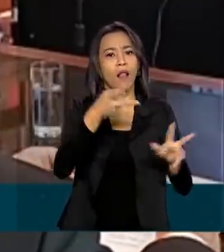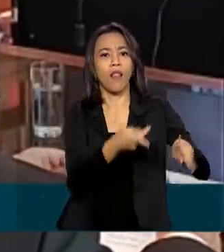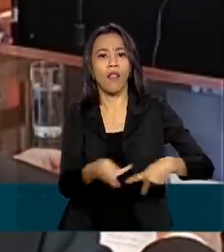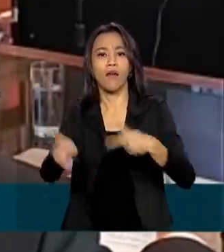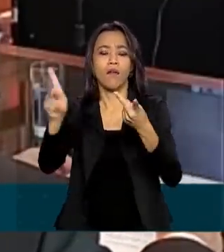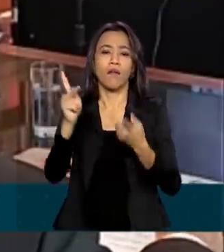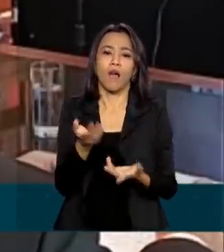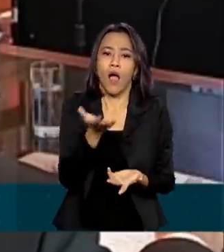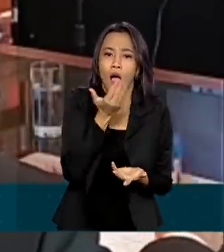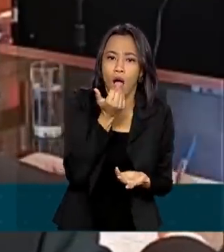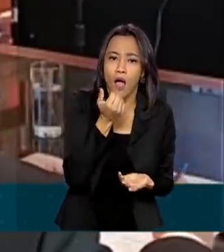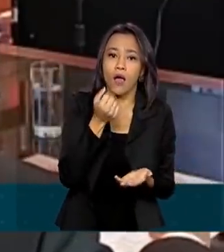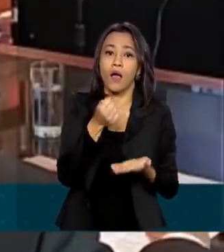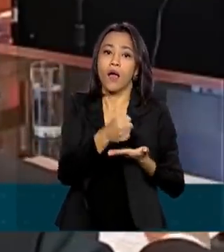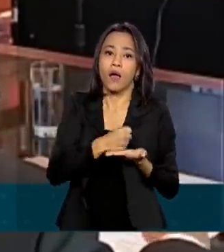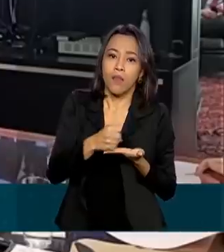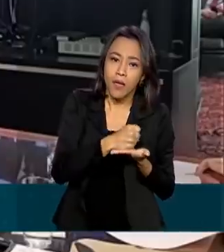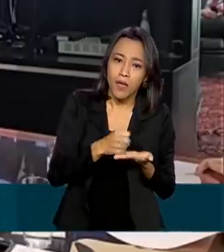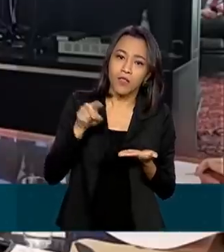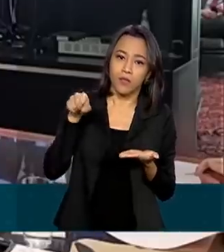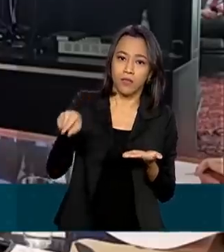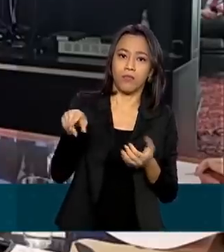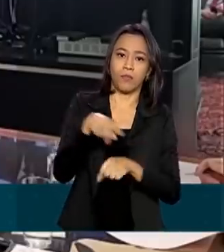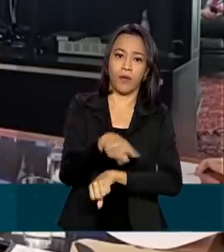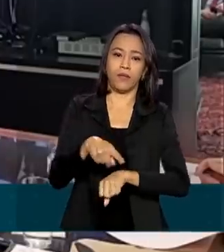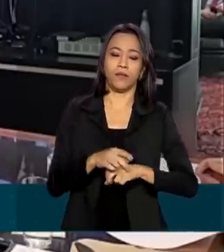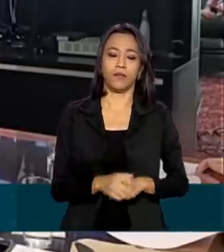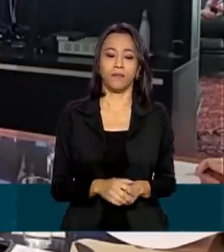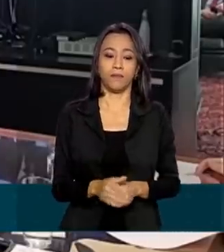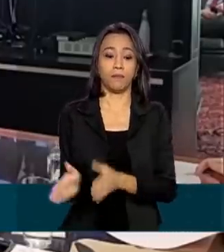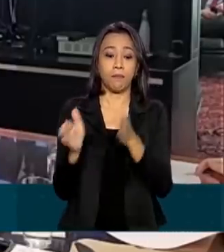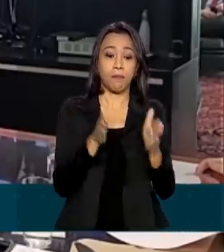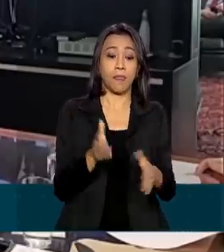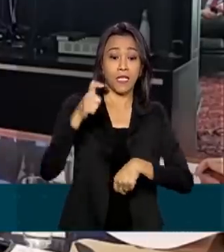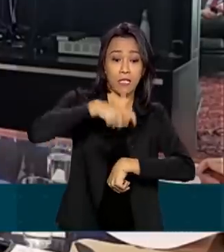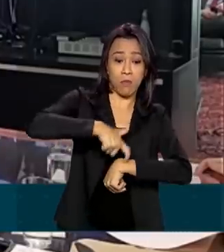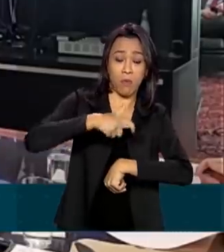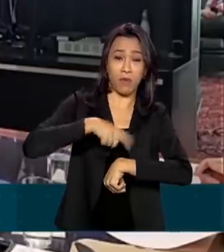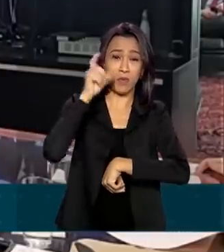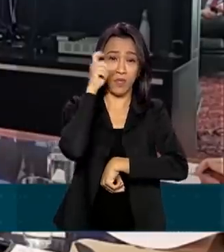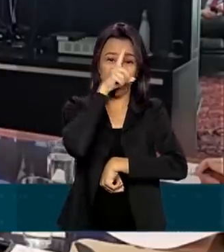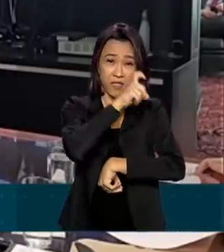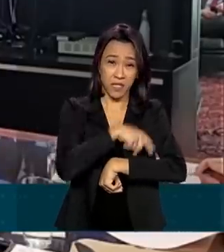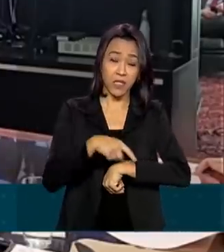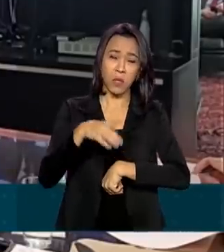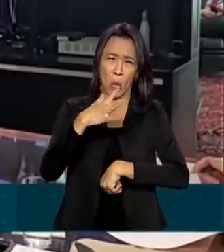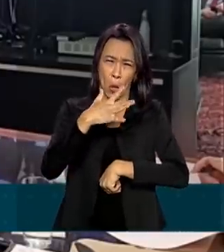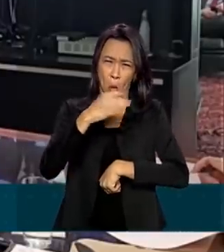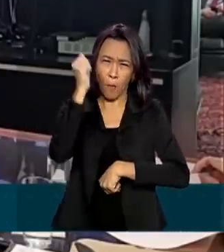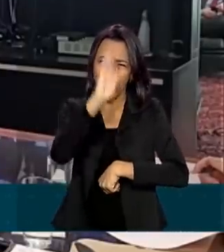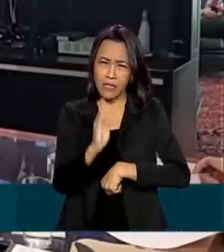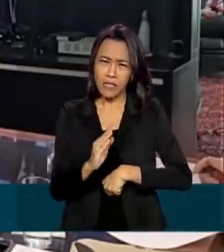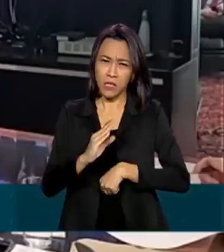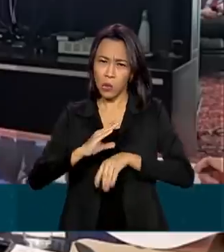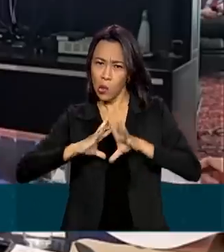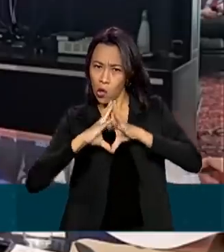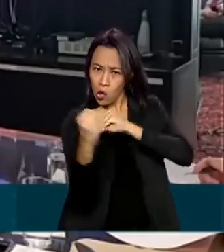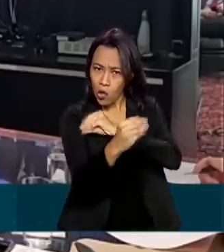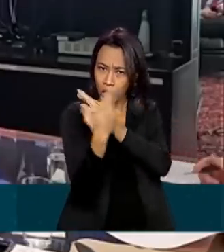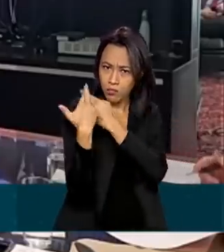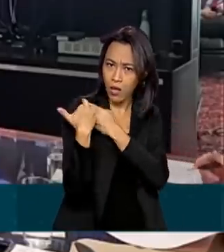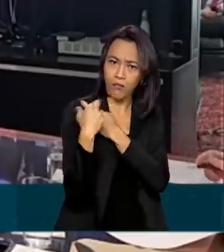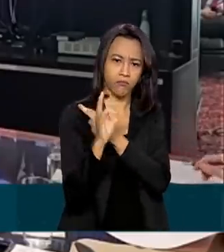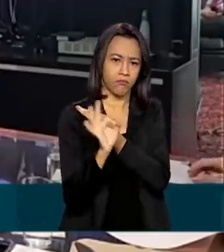medicamentos àquele país. Neste momento difícil, o Brasil não foge à sua responsabilidade. Estamos